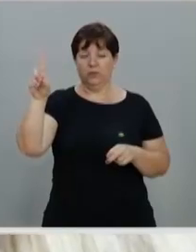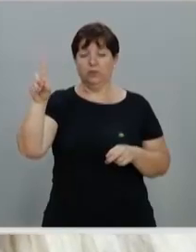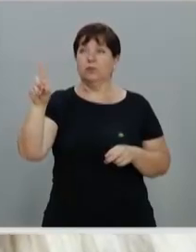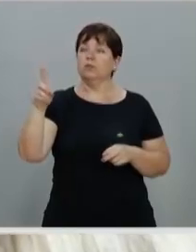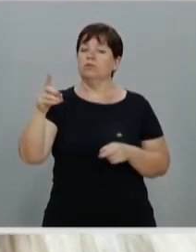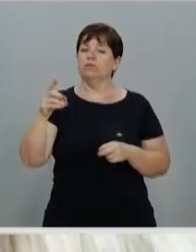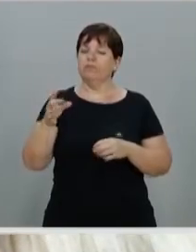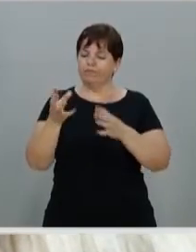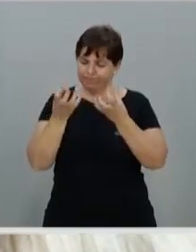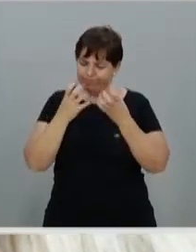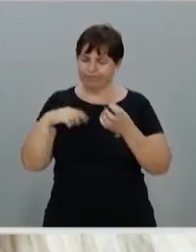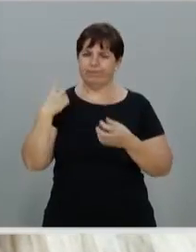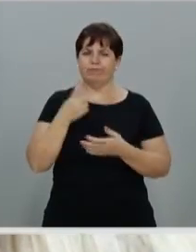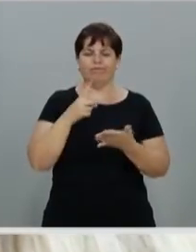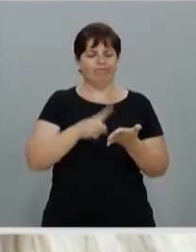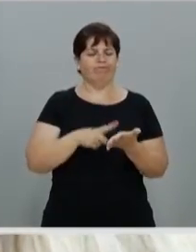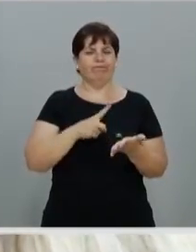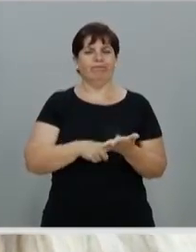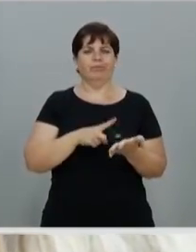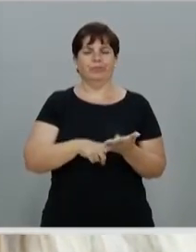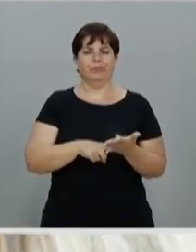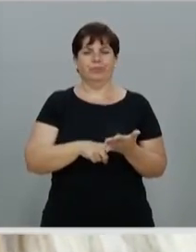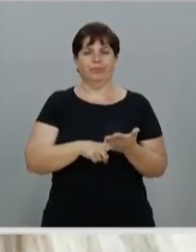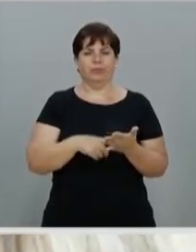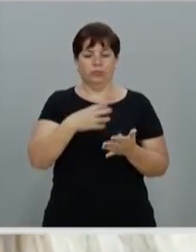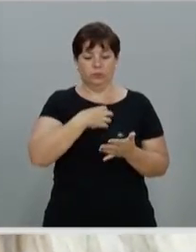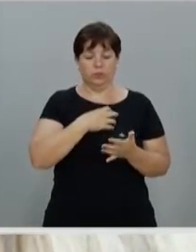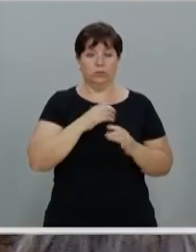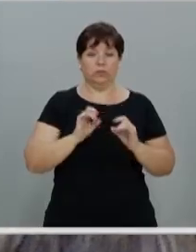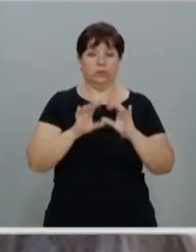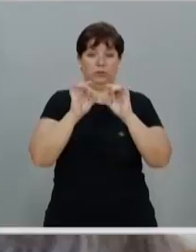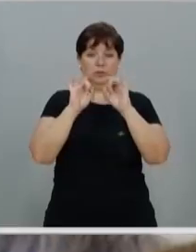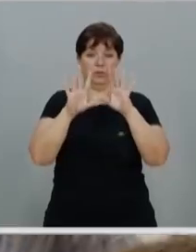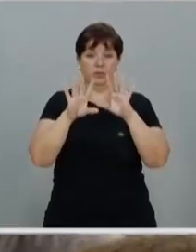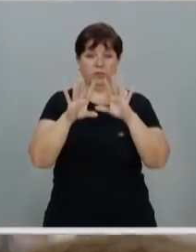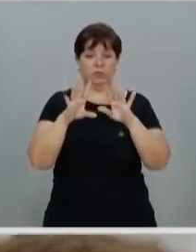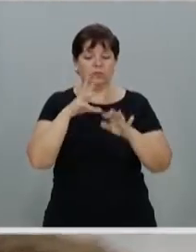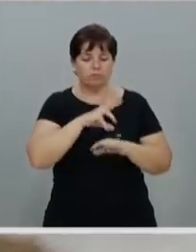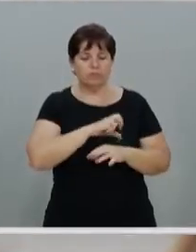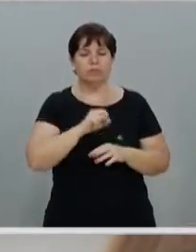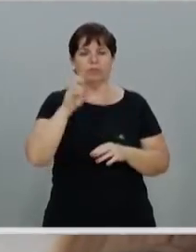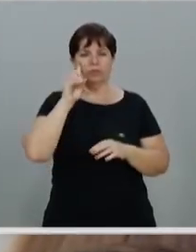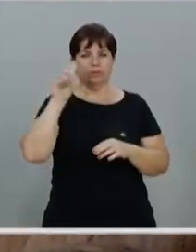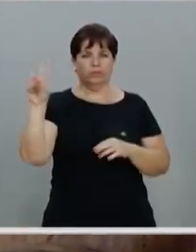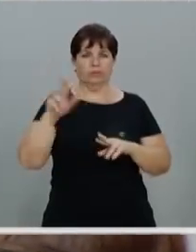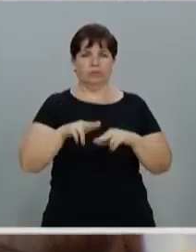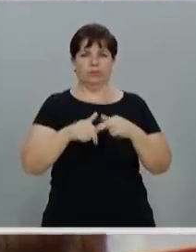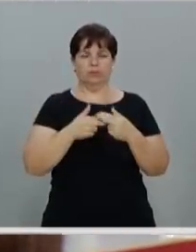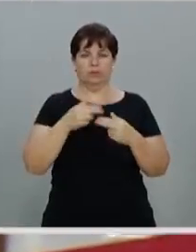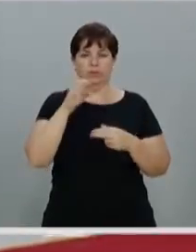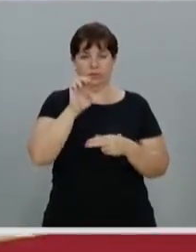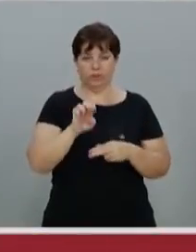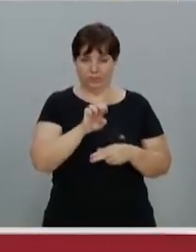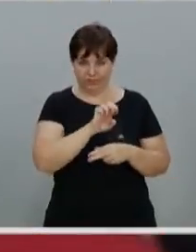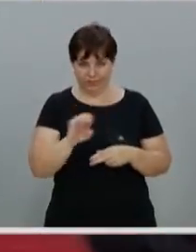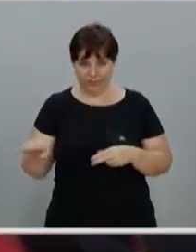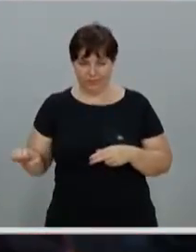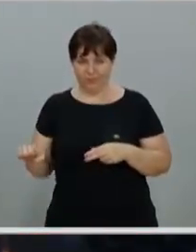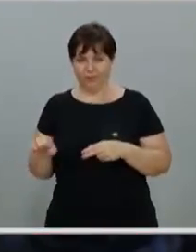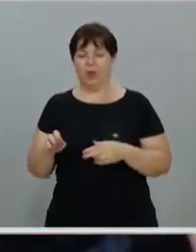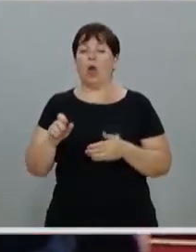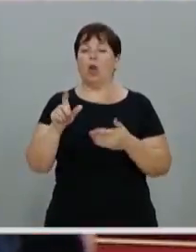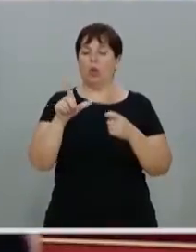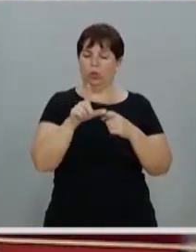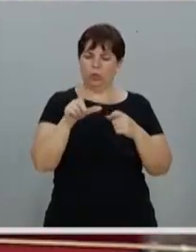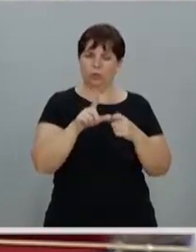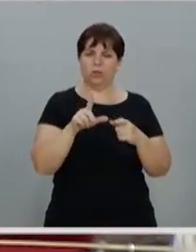o nosso comprometimento. De maneira especial com a realidade do reino. Por isso que no Evangelho de hoje, narrado por São Lucas, Ele nos